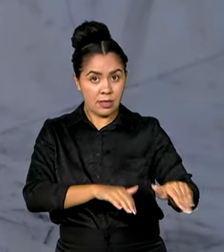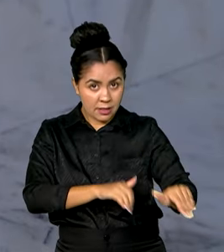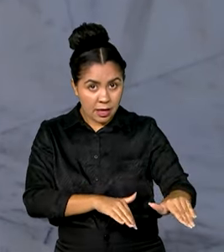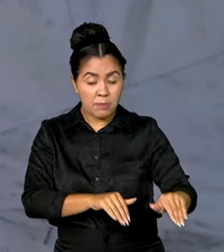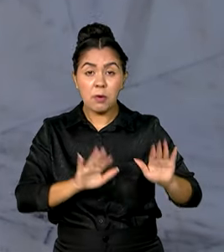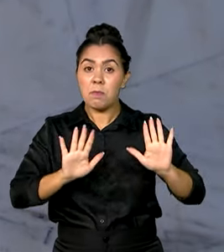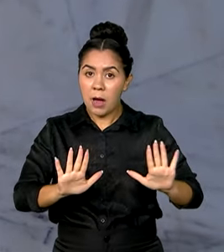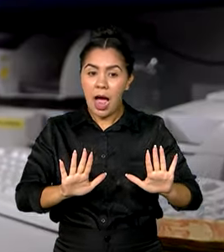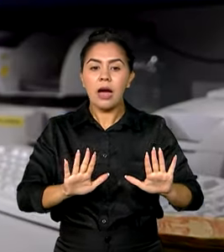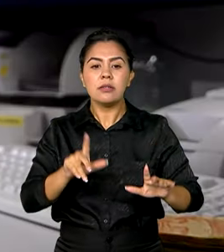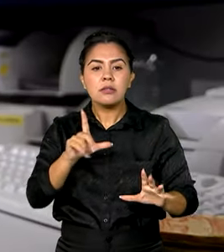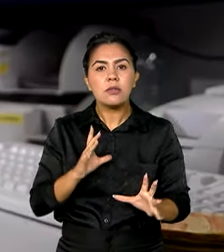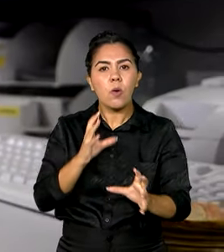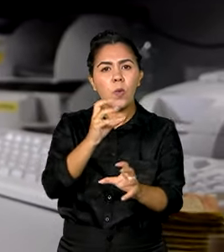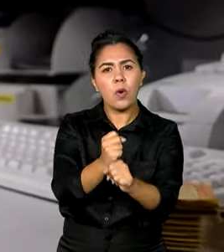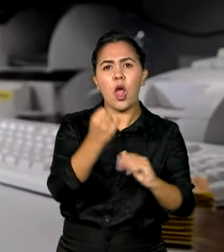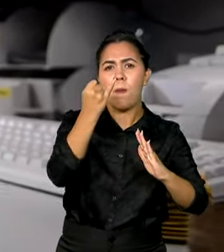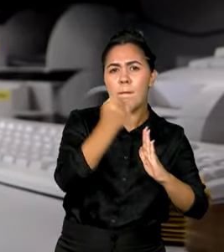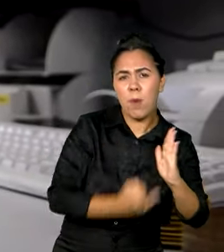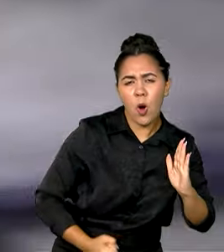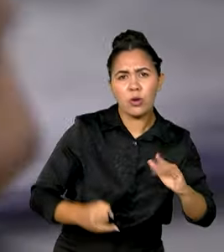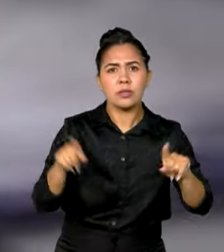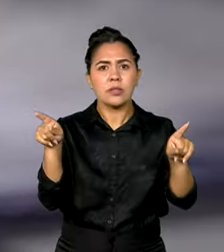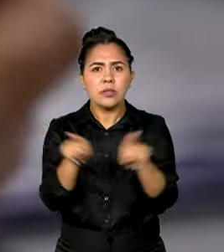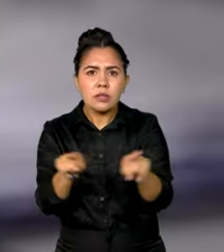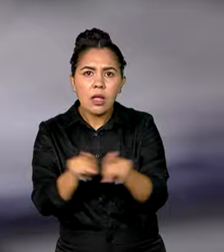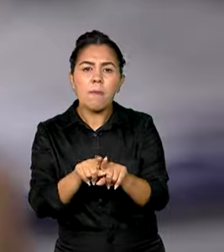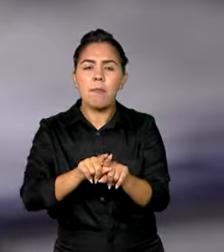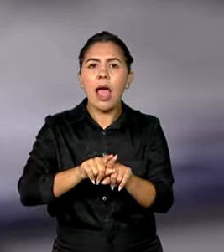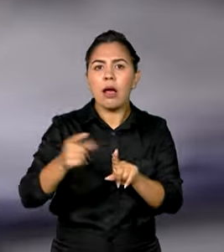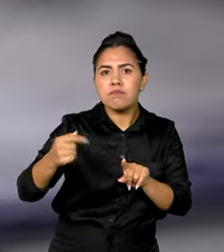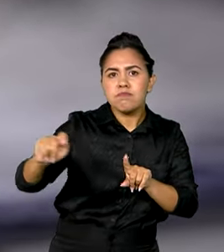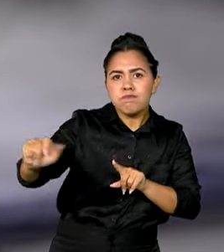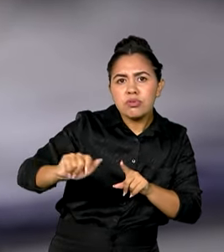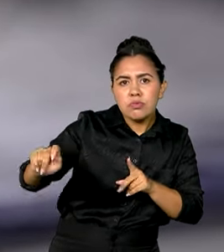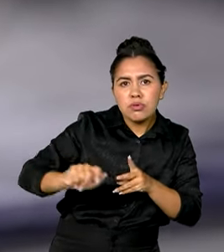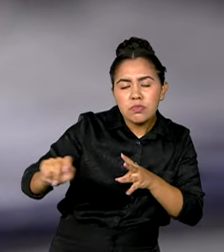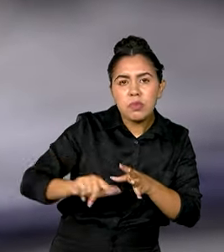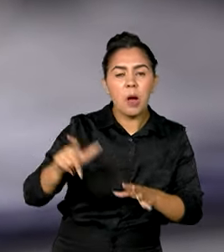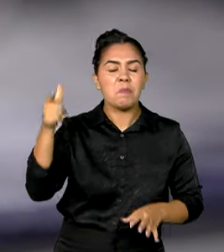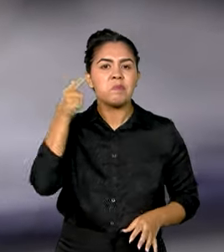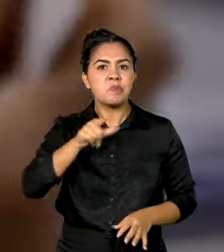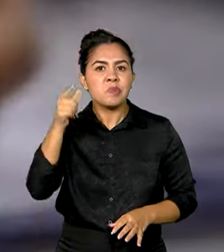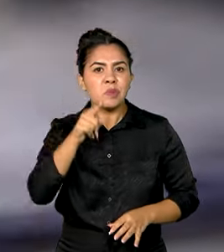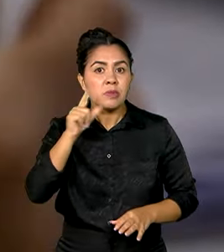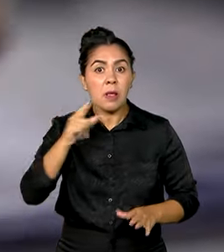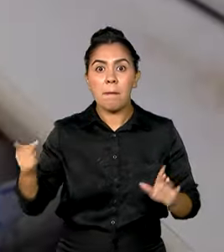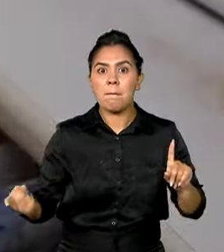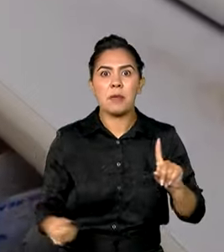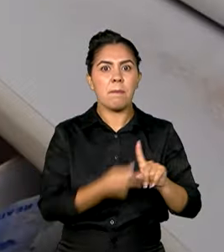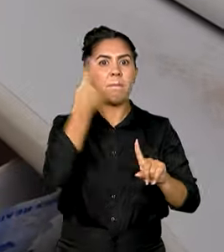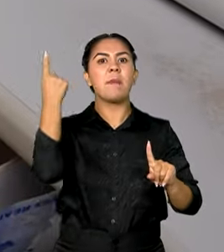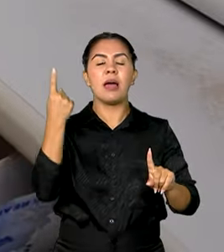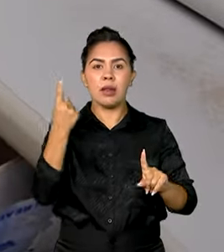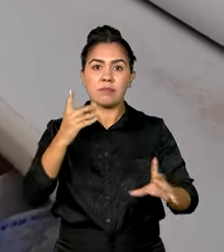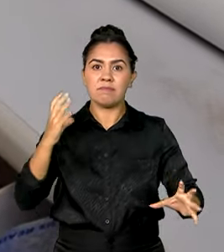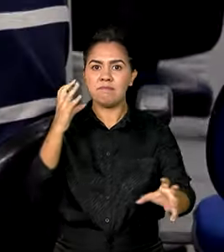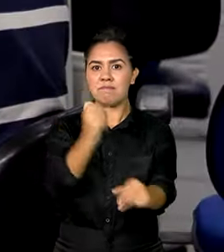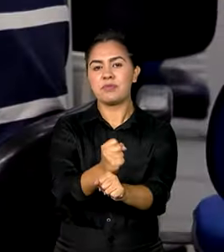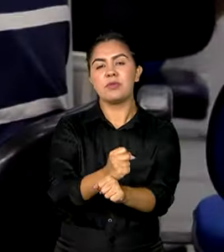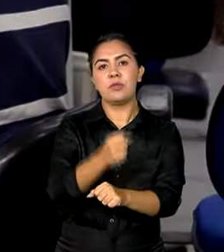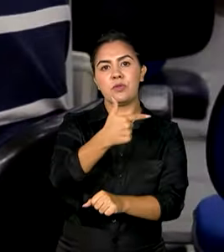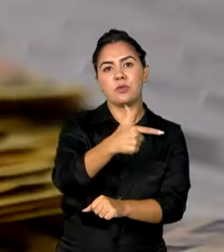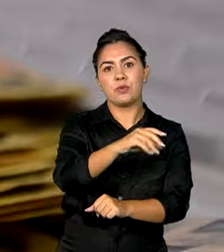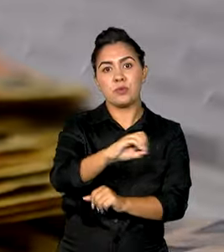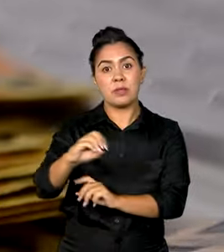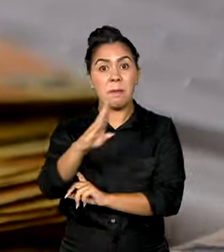isso, o recolhimento de impostos e contribuições superou pela primeira vez a marca de 200 bilhões de reais